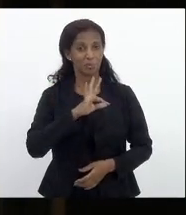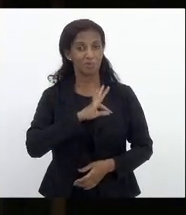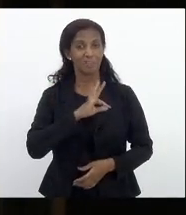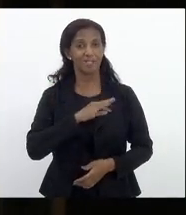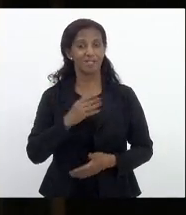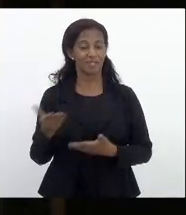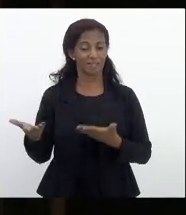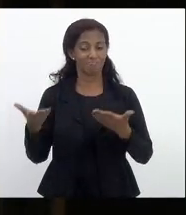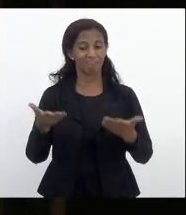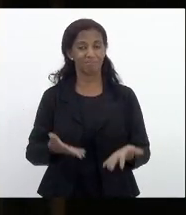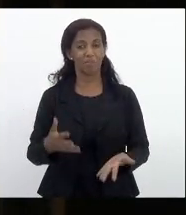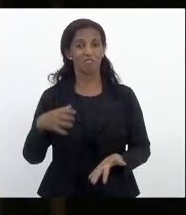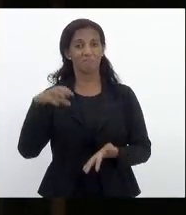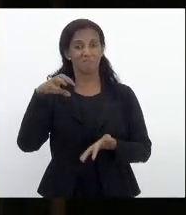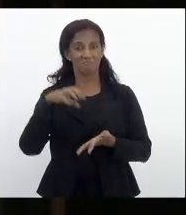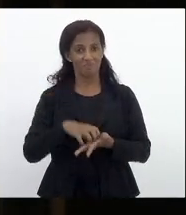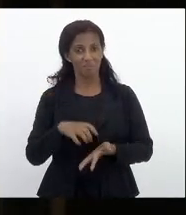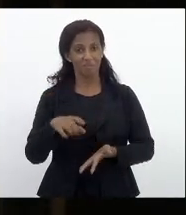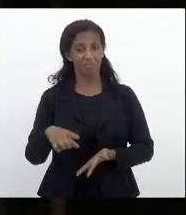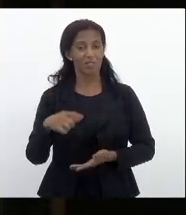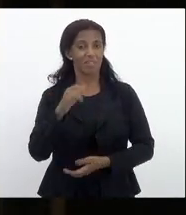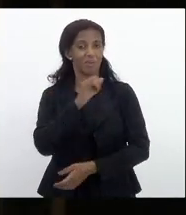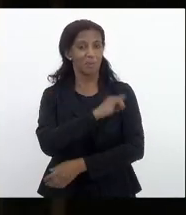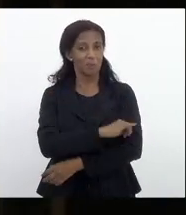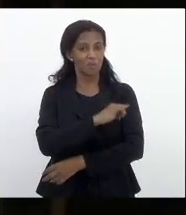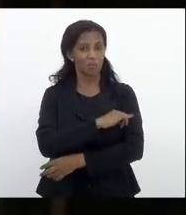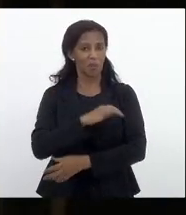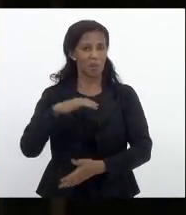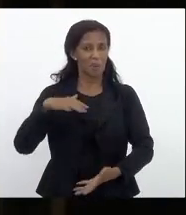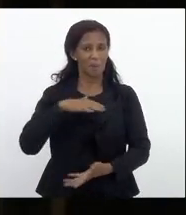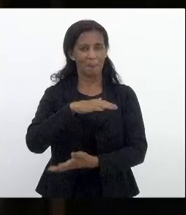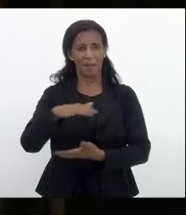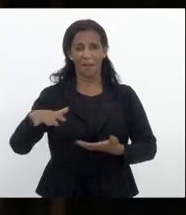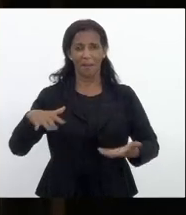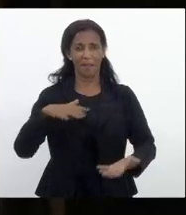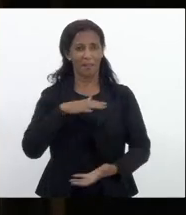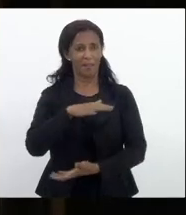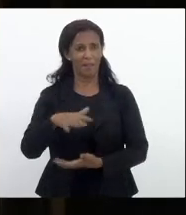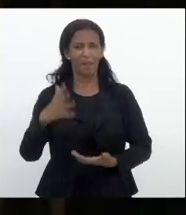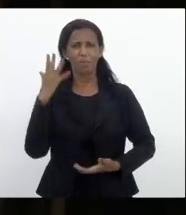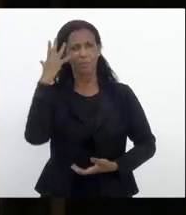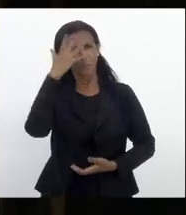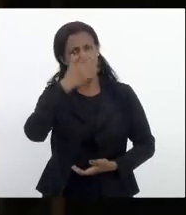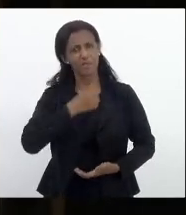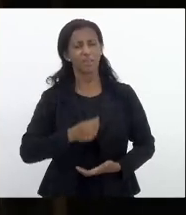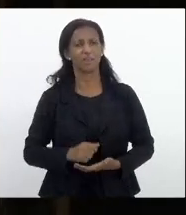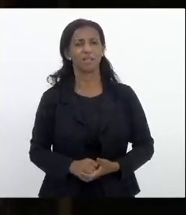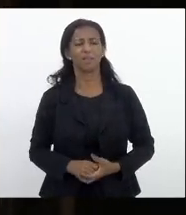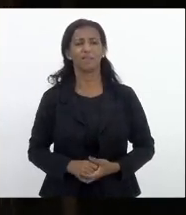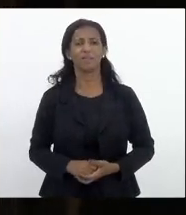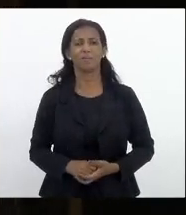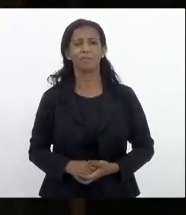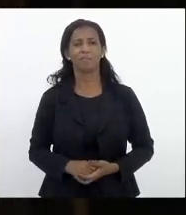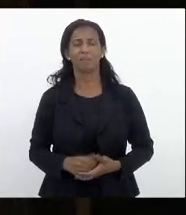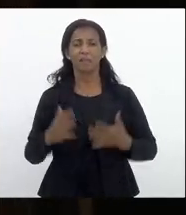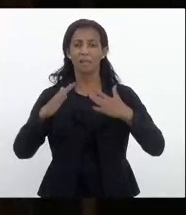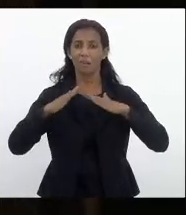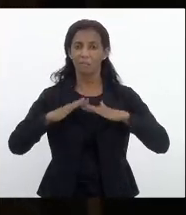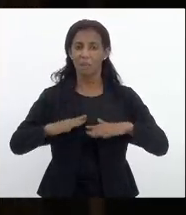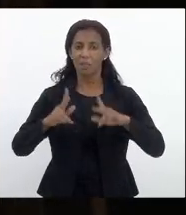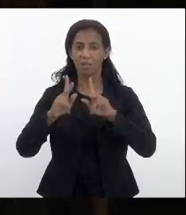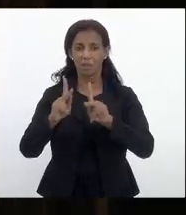aqui no centro do Rio de Janeiro uma manifestação muito bonita pacífica